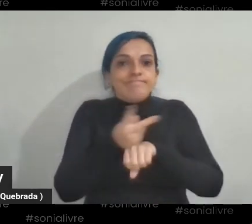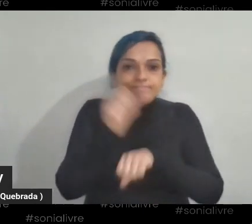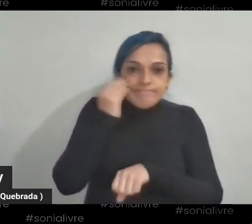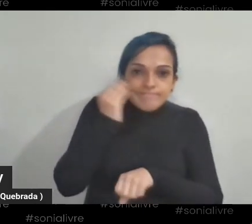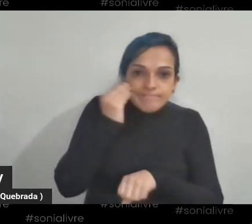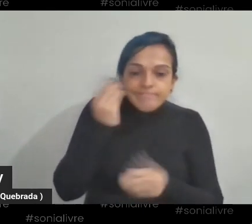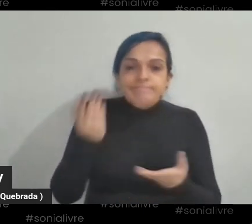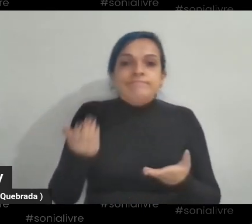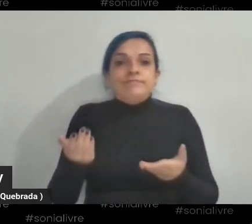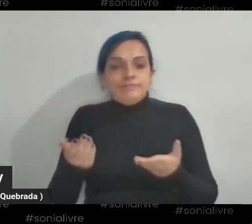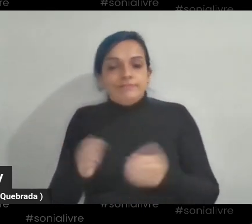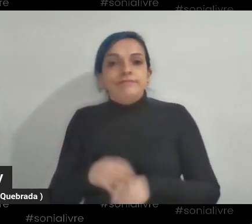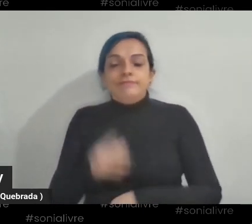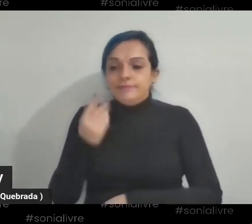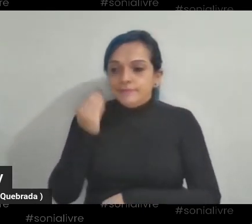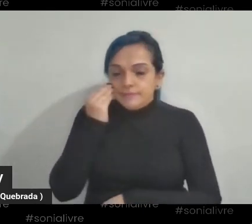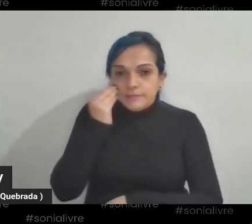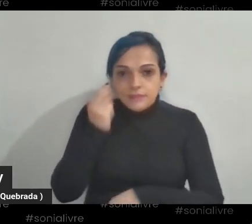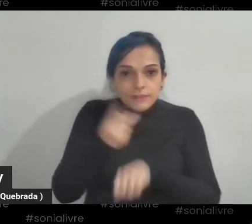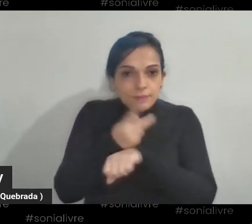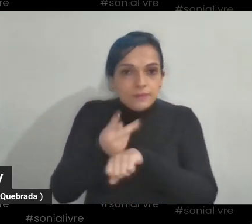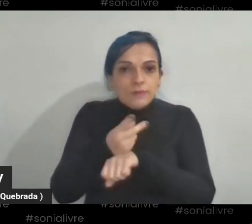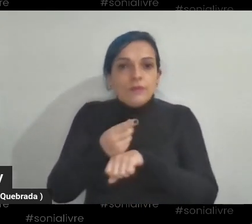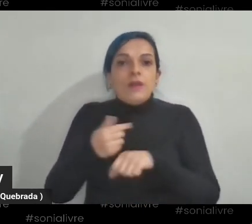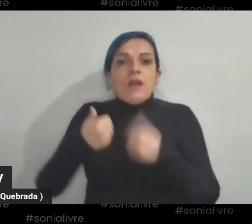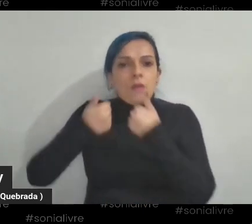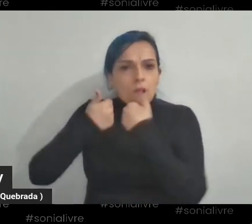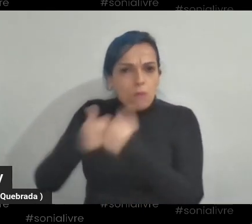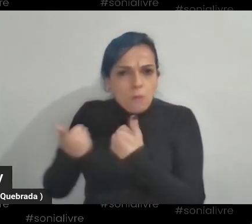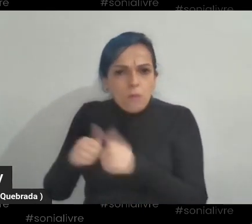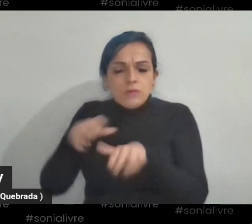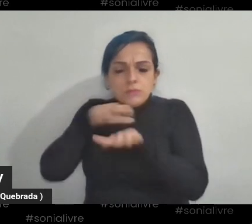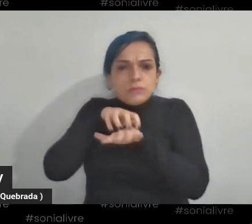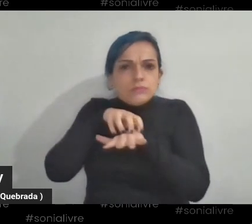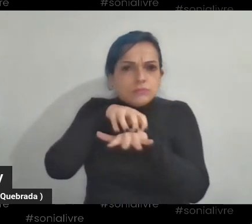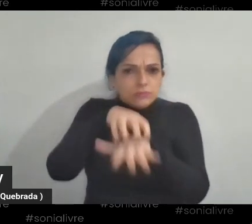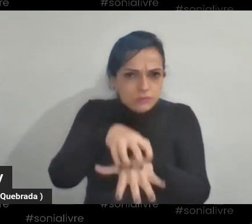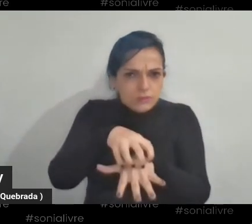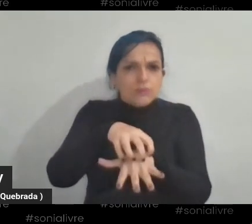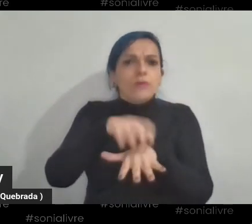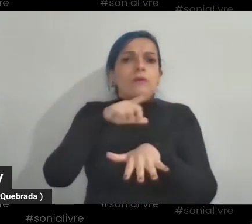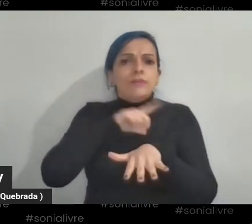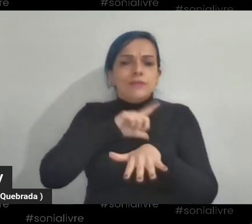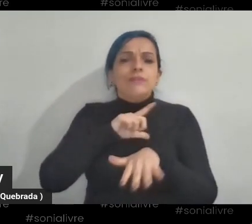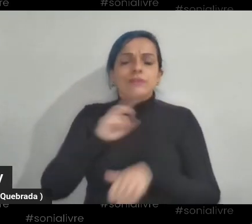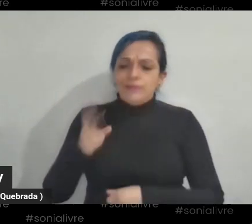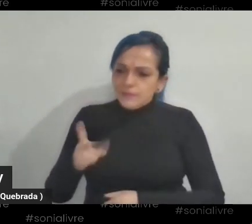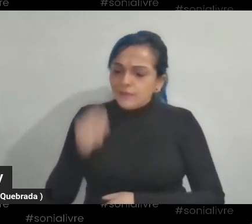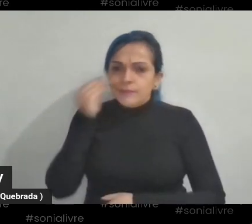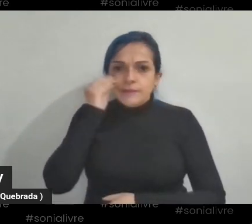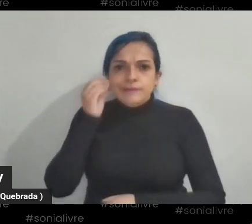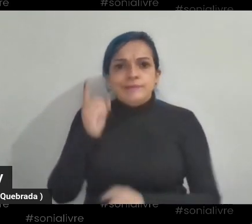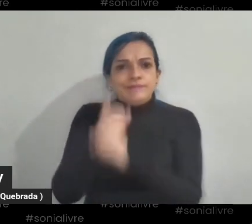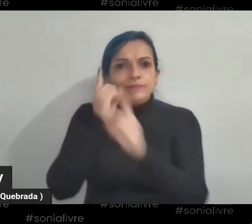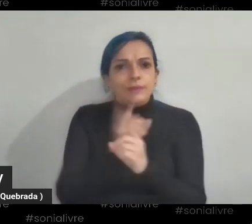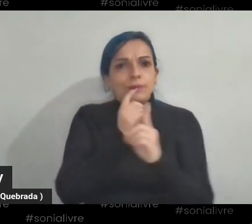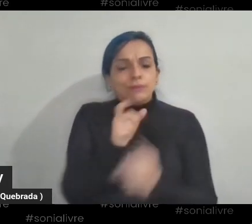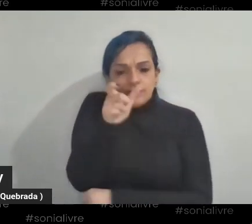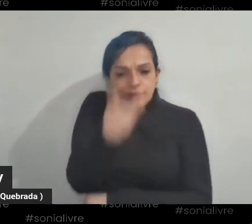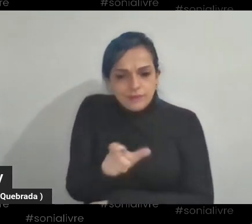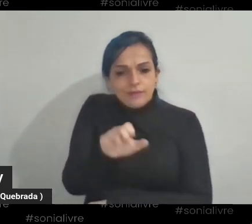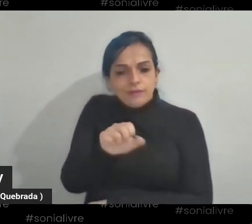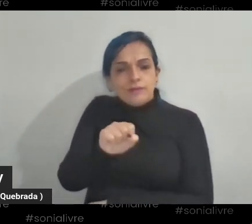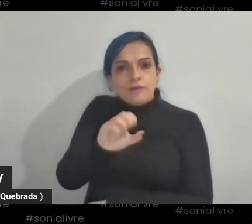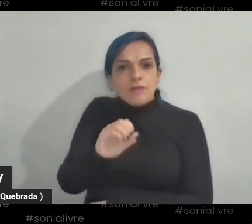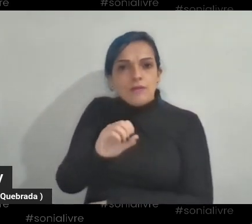andava de... Meio de transporte. Meio de transporte, né? Então, gente ia sempre nessa caminhada buscando encontrar a